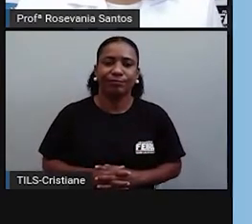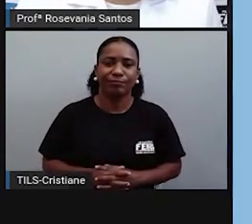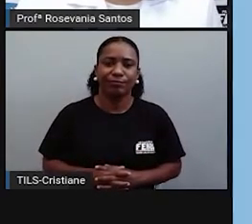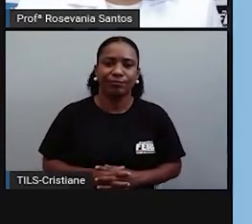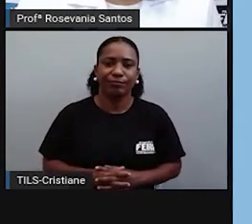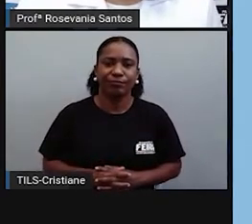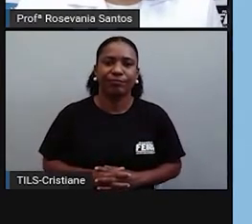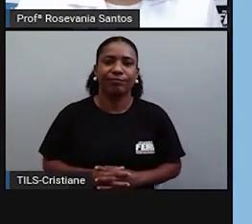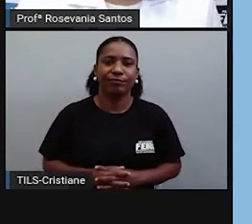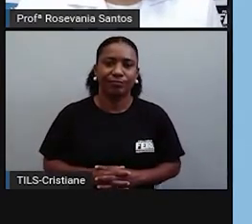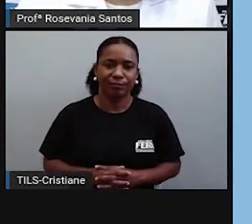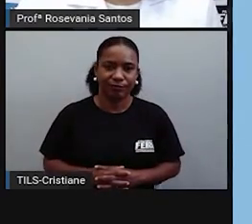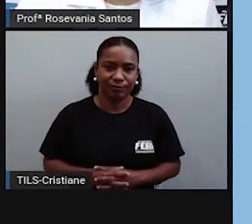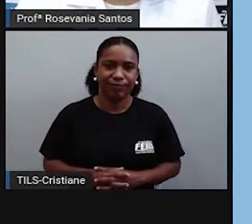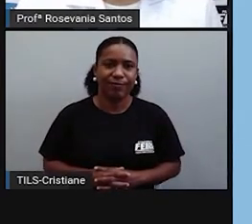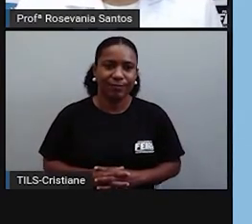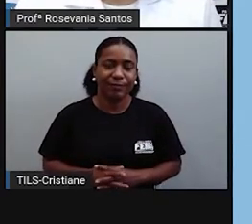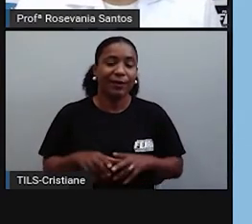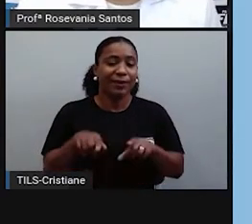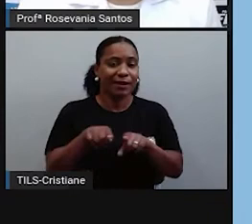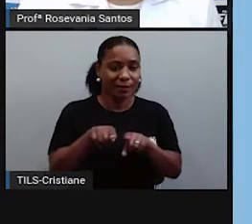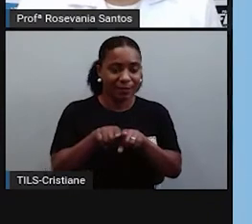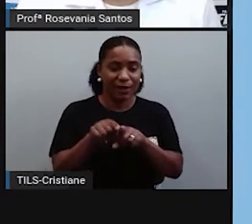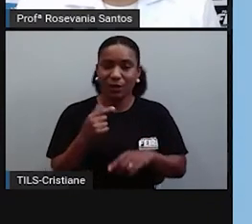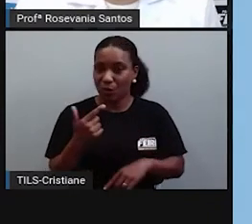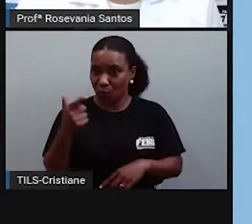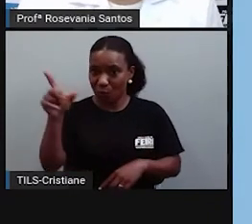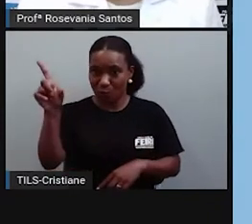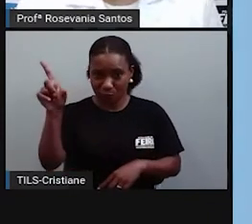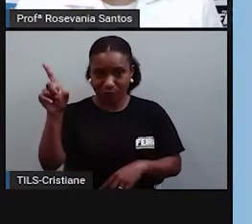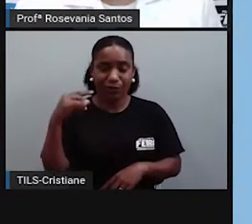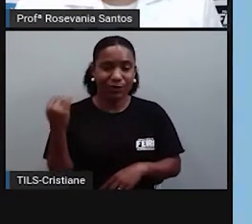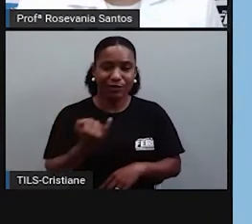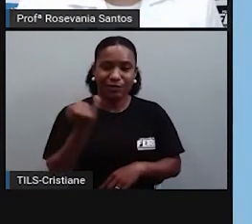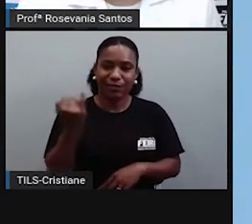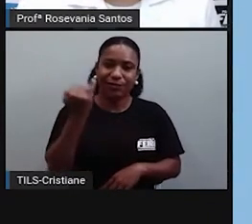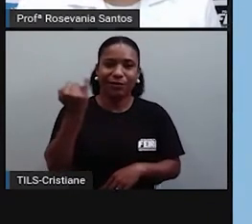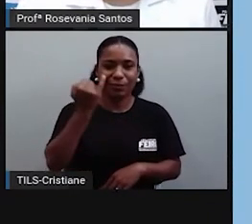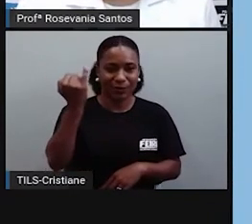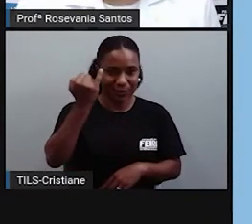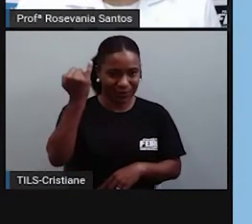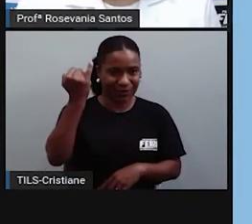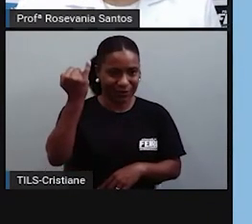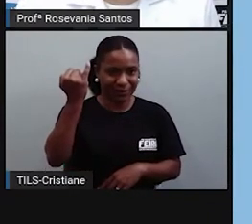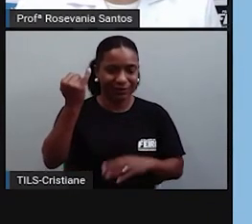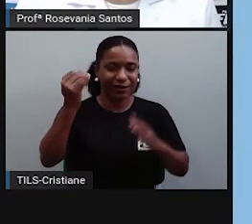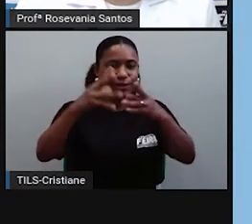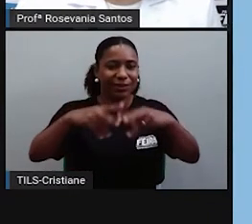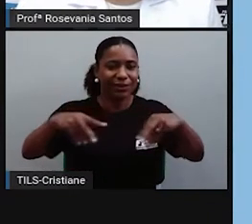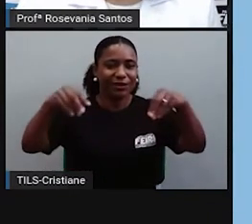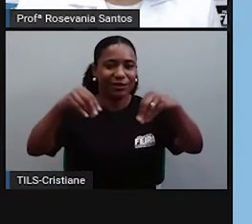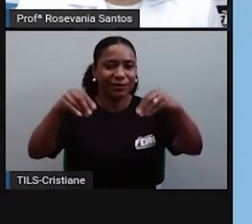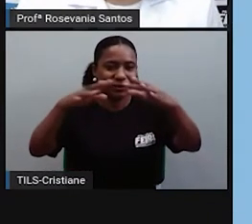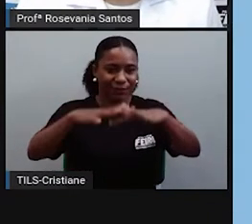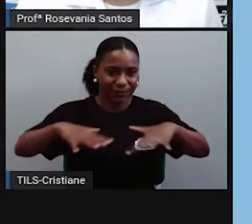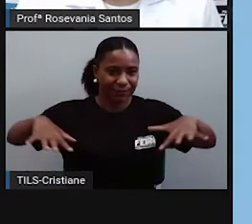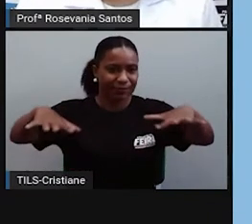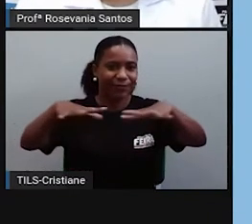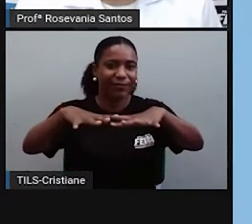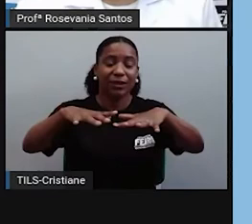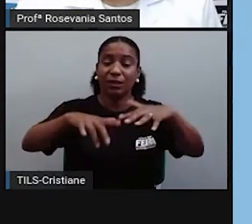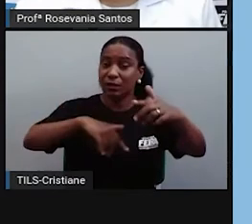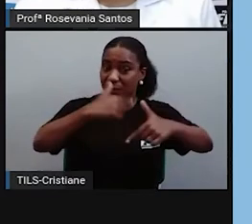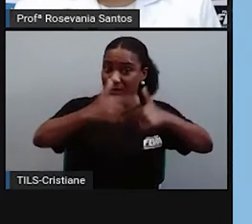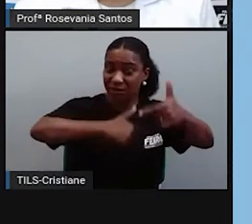coisa que a gente deve chamar a atenção, também. Com relação ao trabalho e a formação territorial. que, além do trabalho